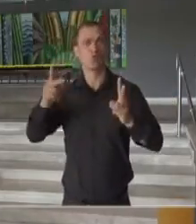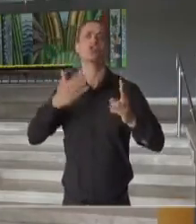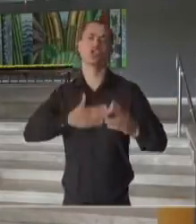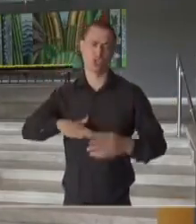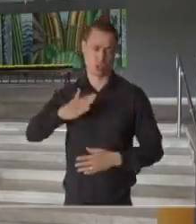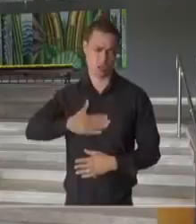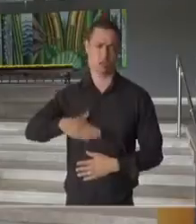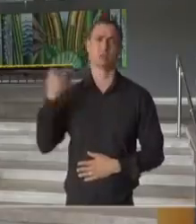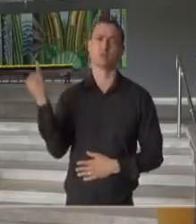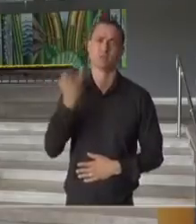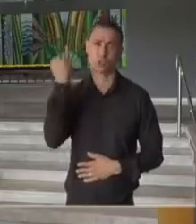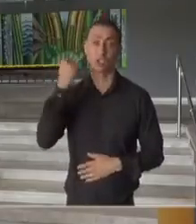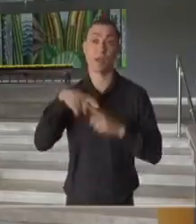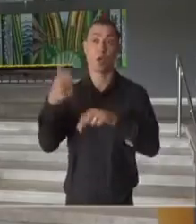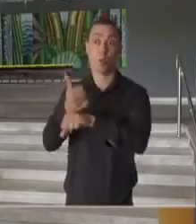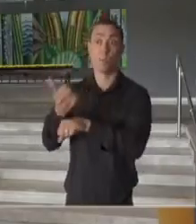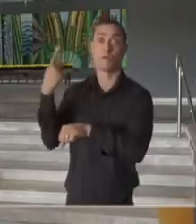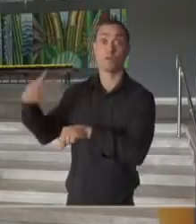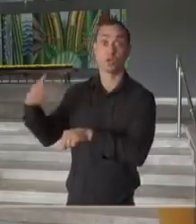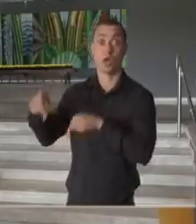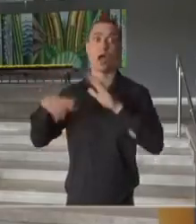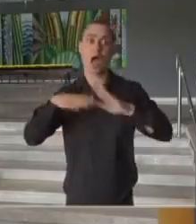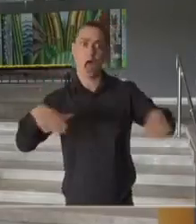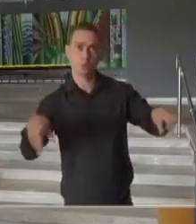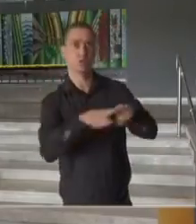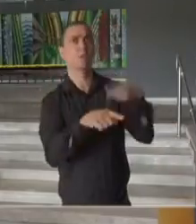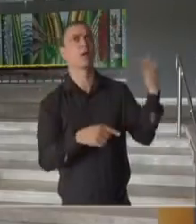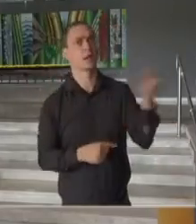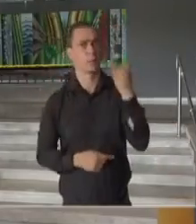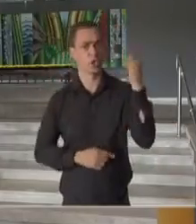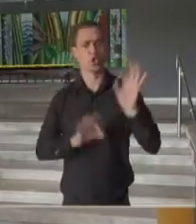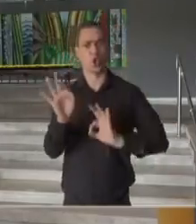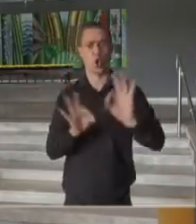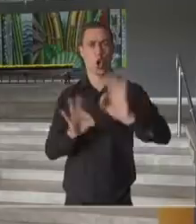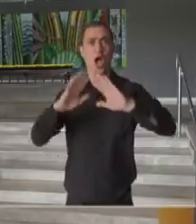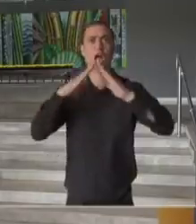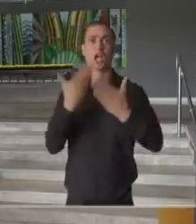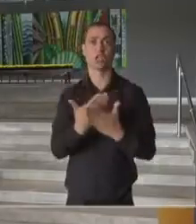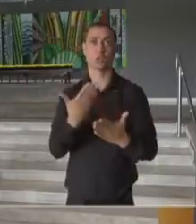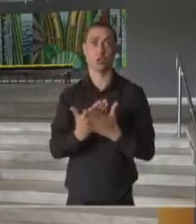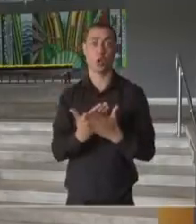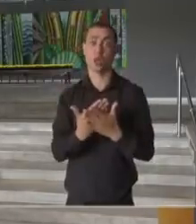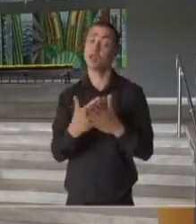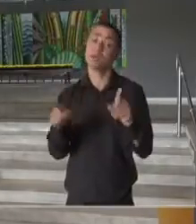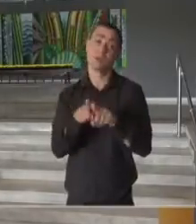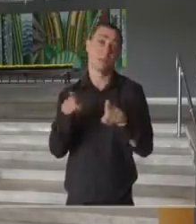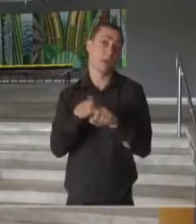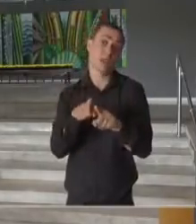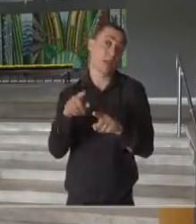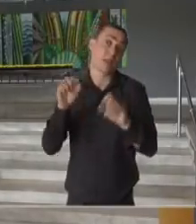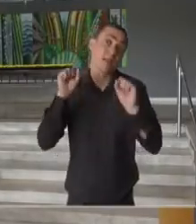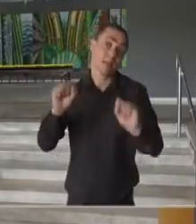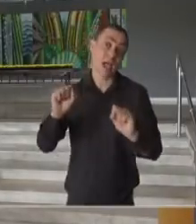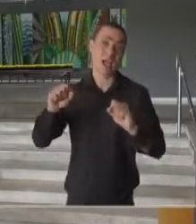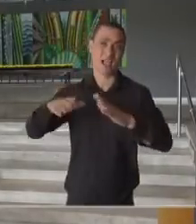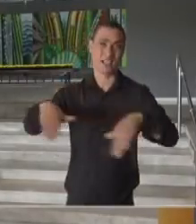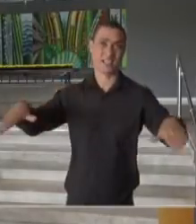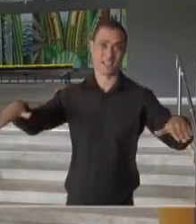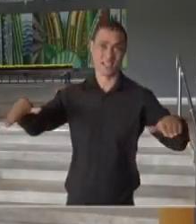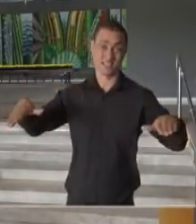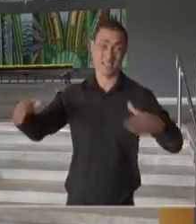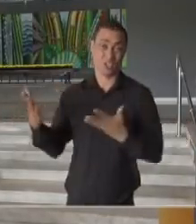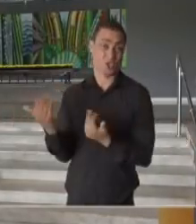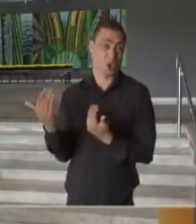tanto para o nosso profissional, quanto para o estudante, para a organização da escola, quanto, obviamente, para a própria criança e para o